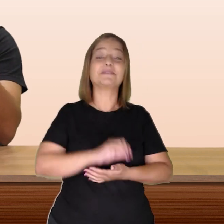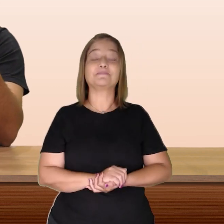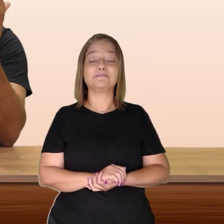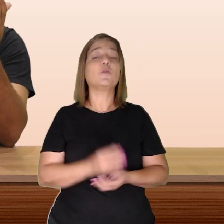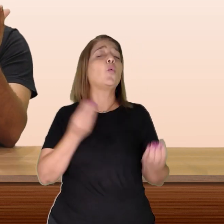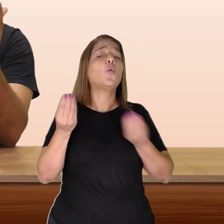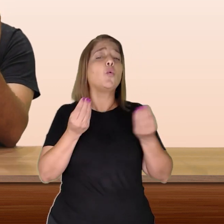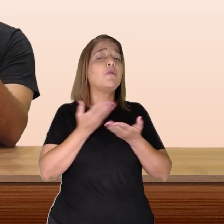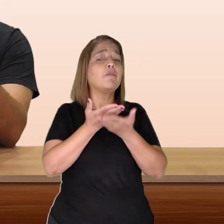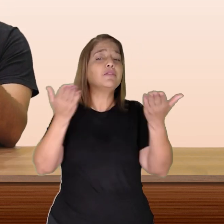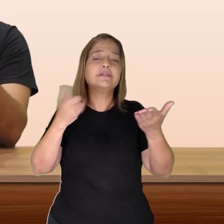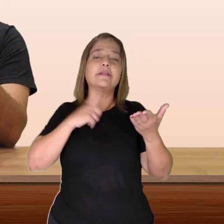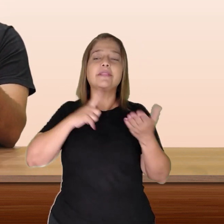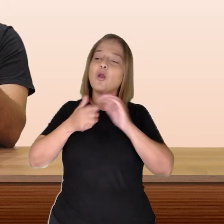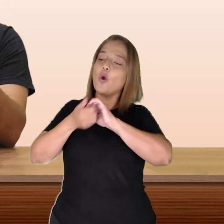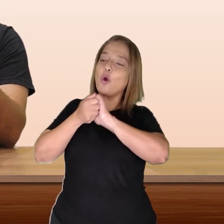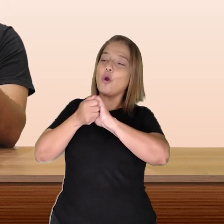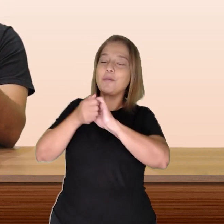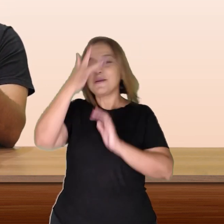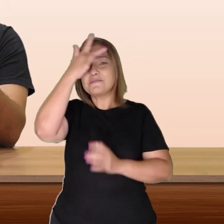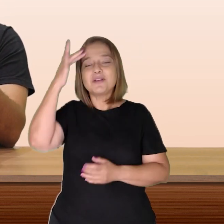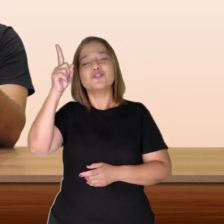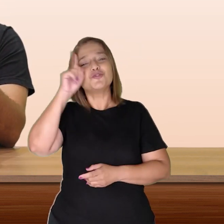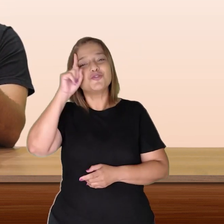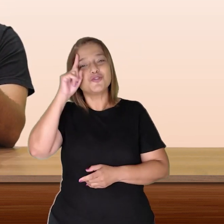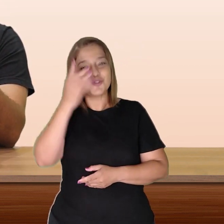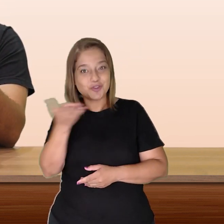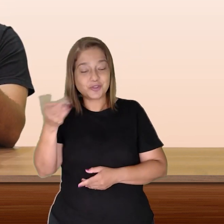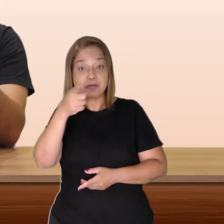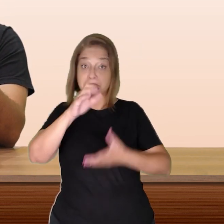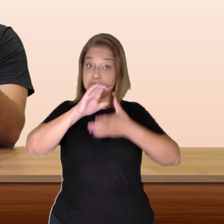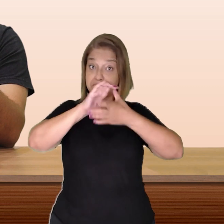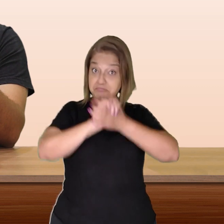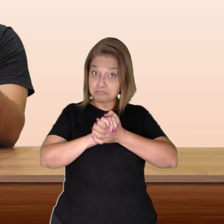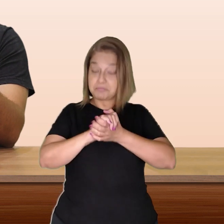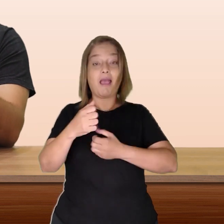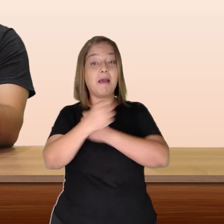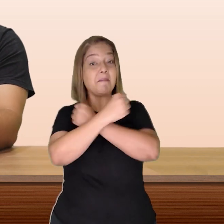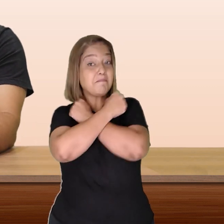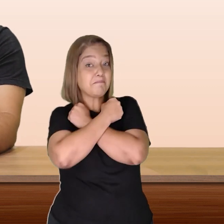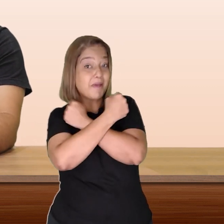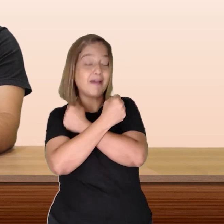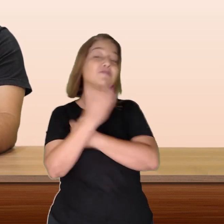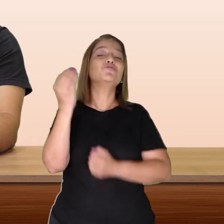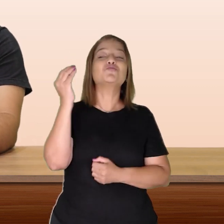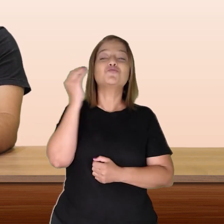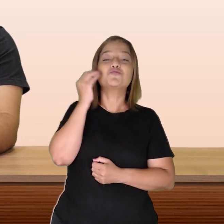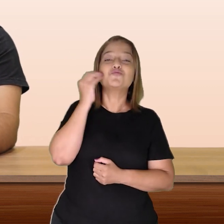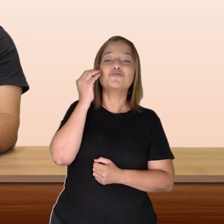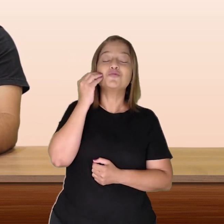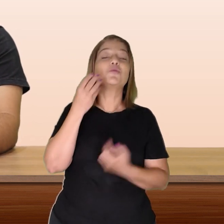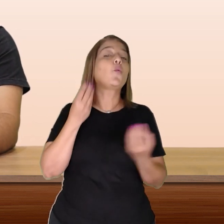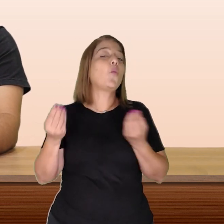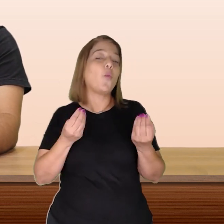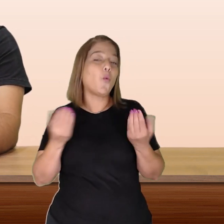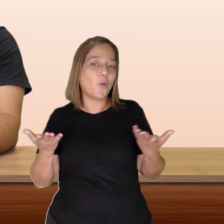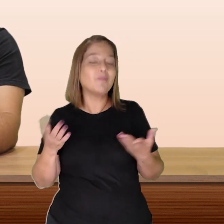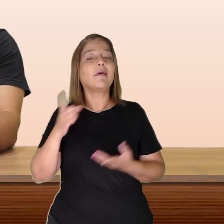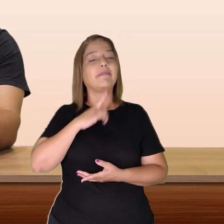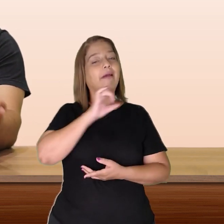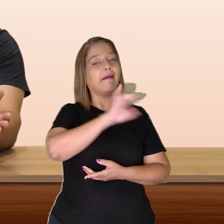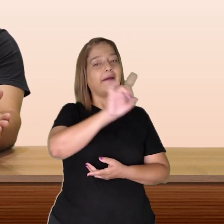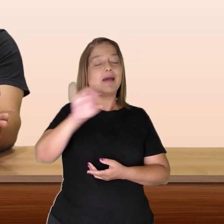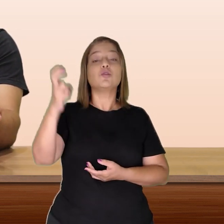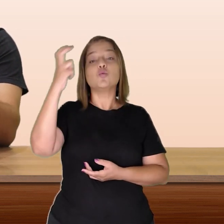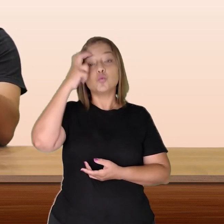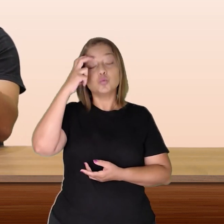de casa, costuma cumprimentar as pessoas no seu dia a dia? Com um aperto de mão, um abraço, um beijinho... Pois